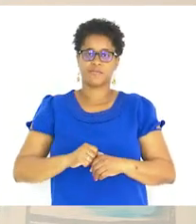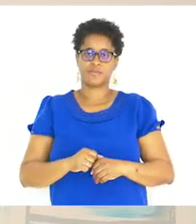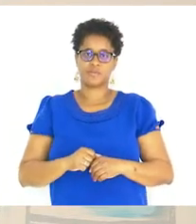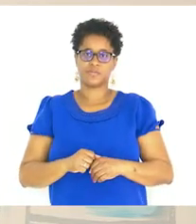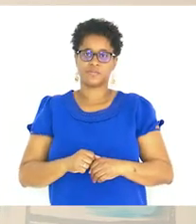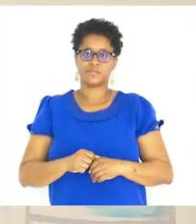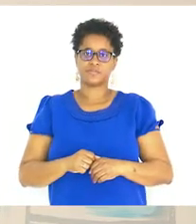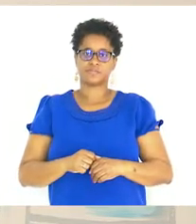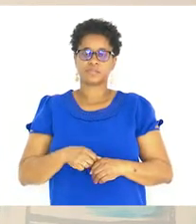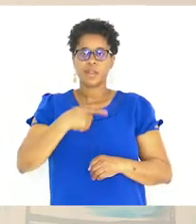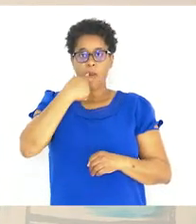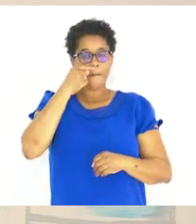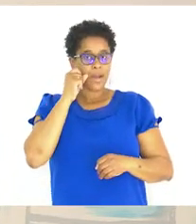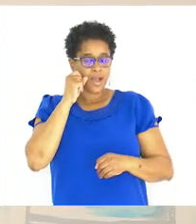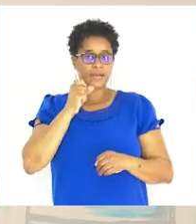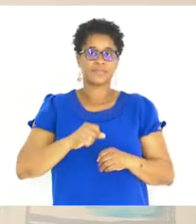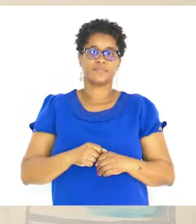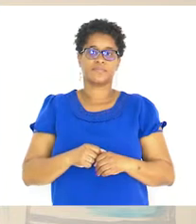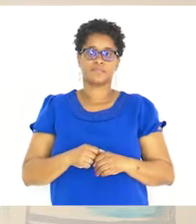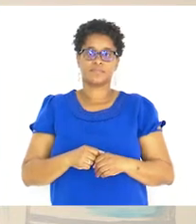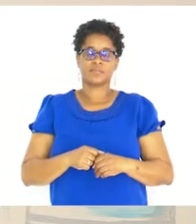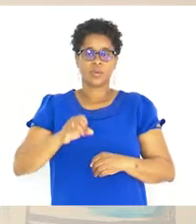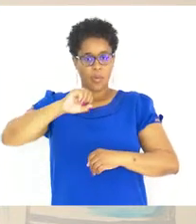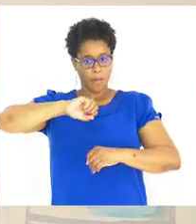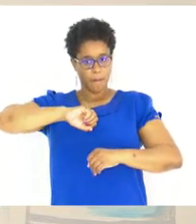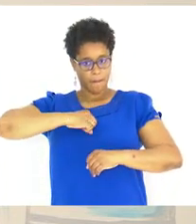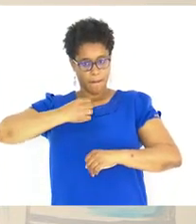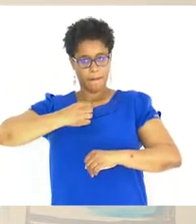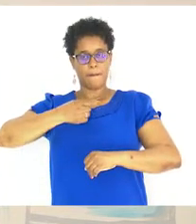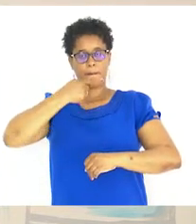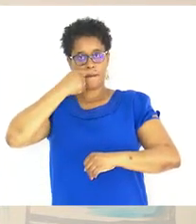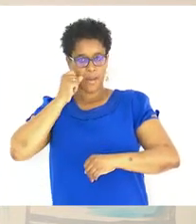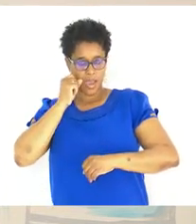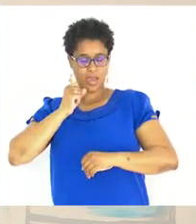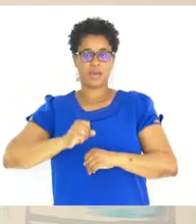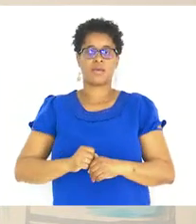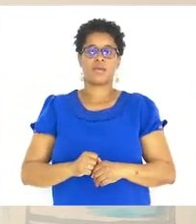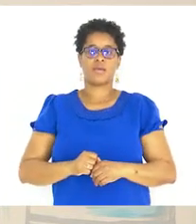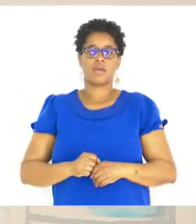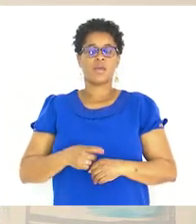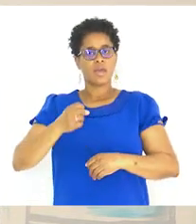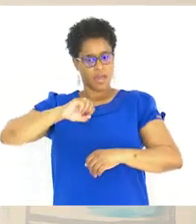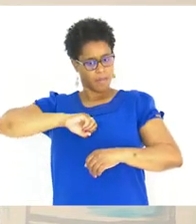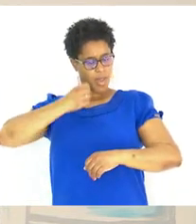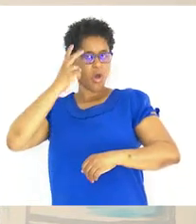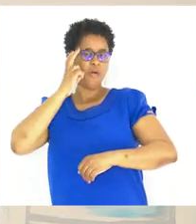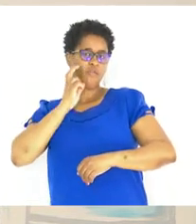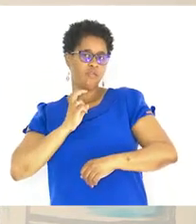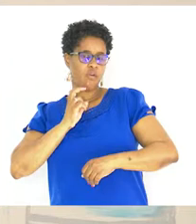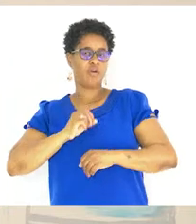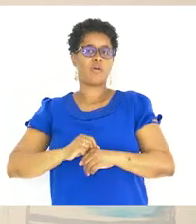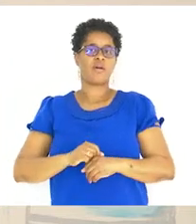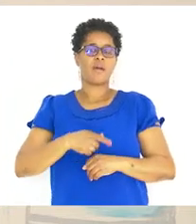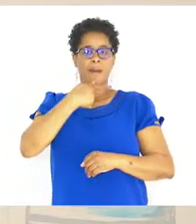O pai Do meu pai É o meu avó